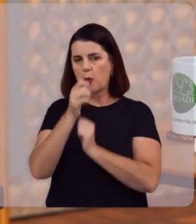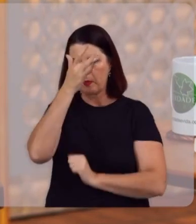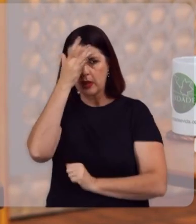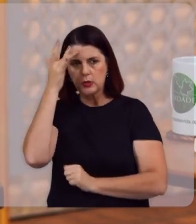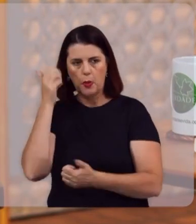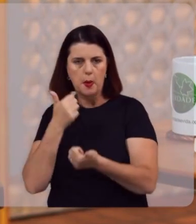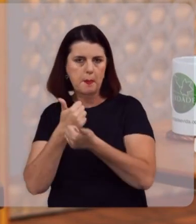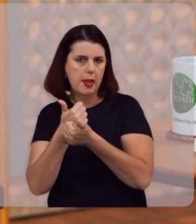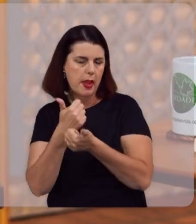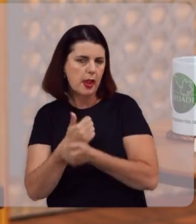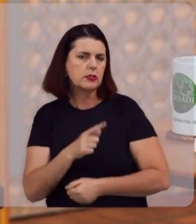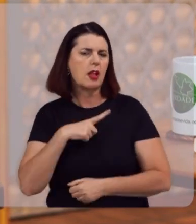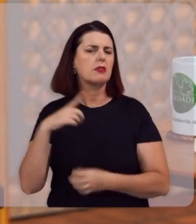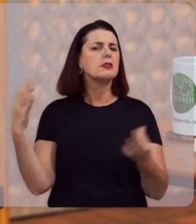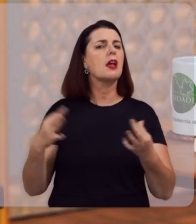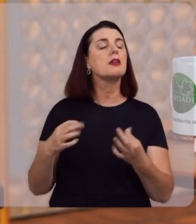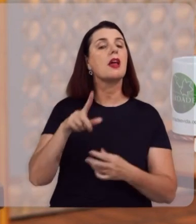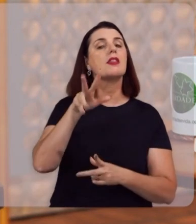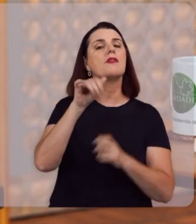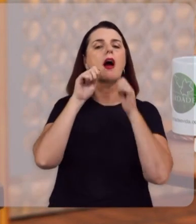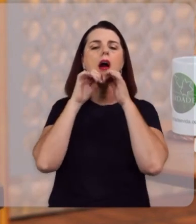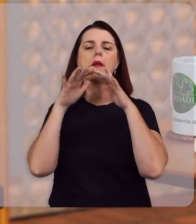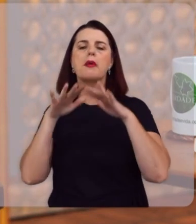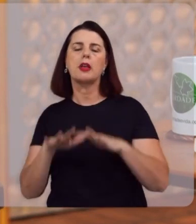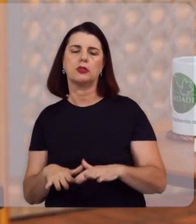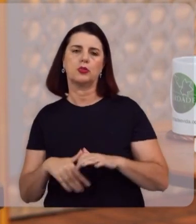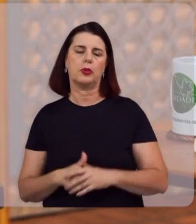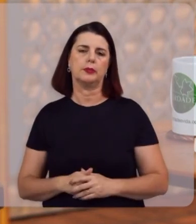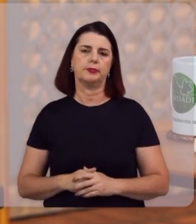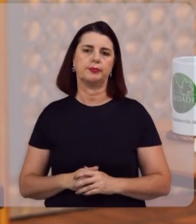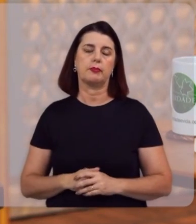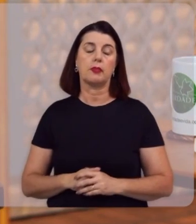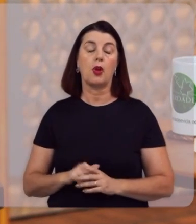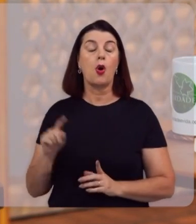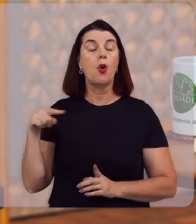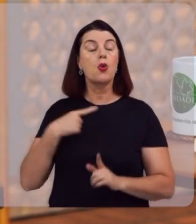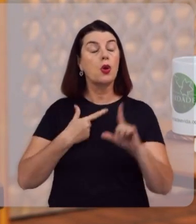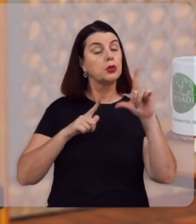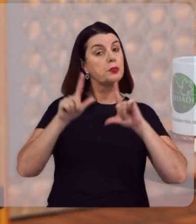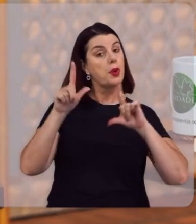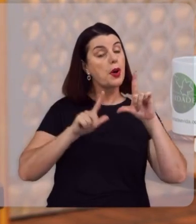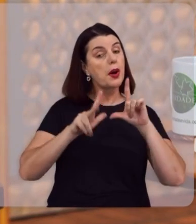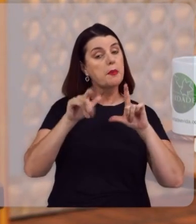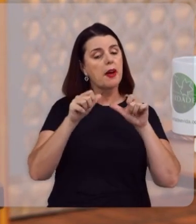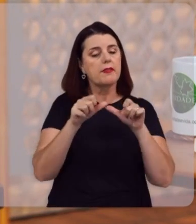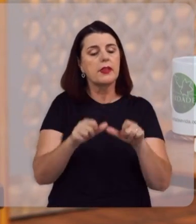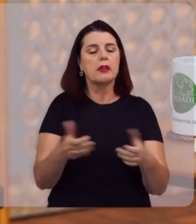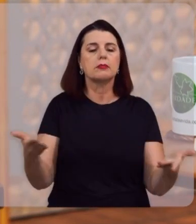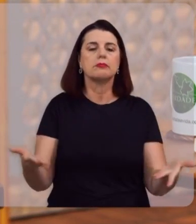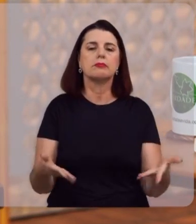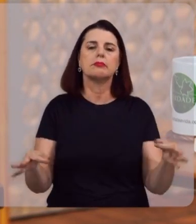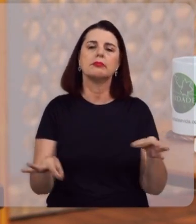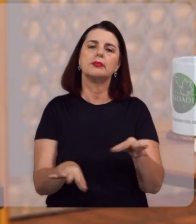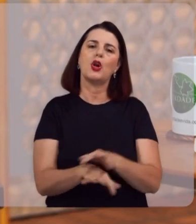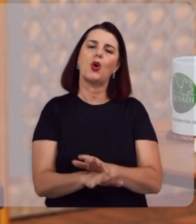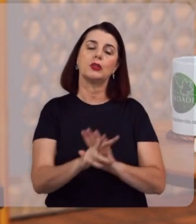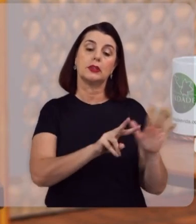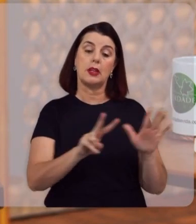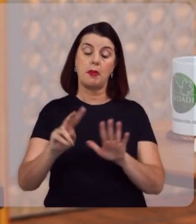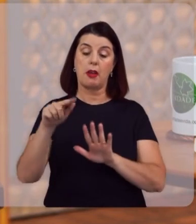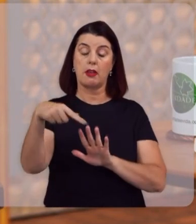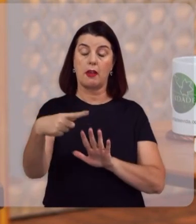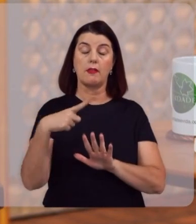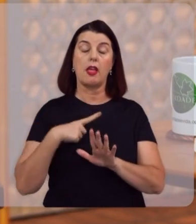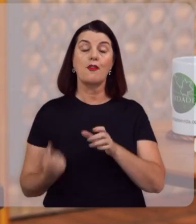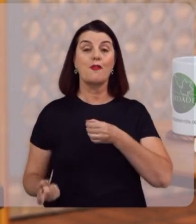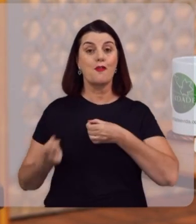próximas de você Eu tenho certeza Isso vai ser Abençoador O nosso programa Vai ficando por aqui Mas